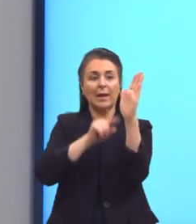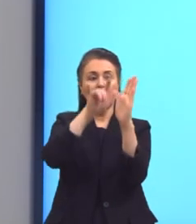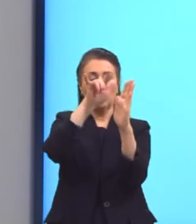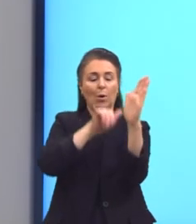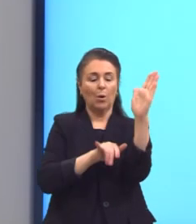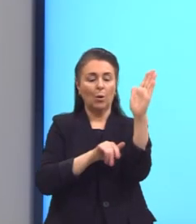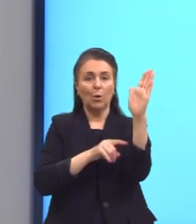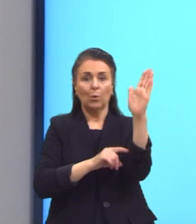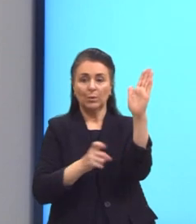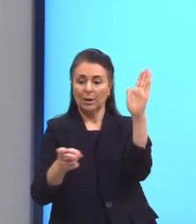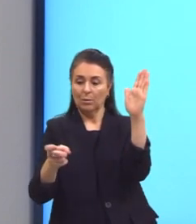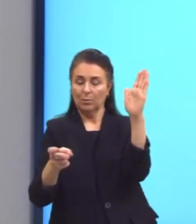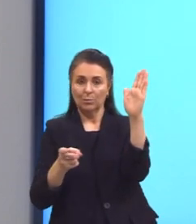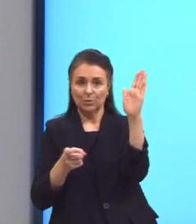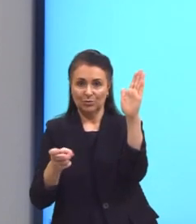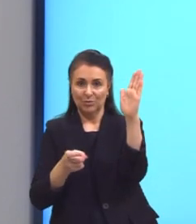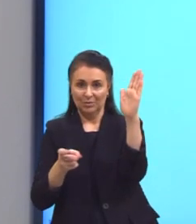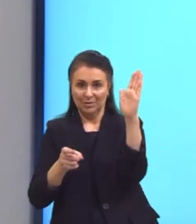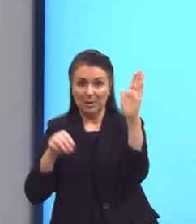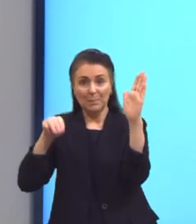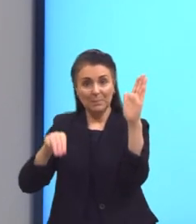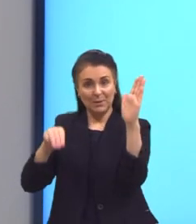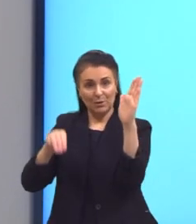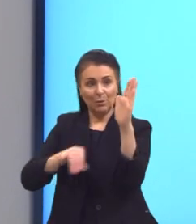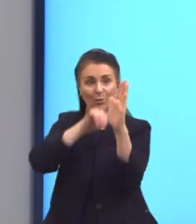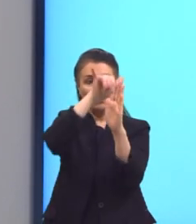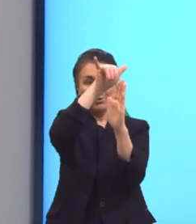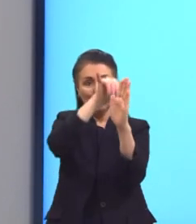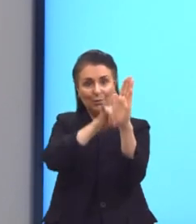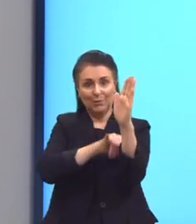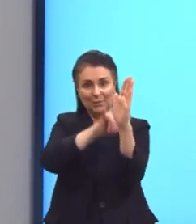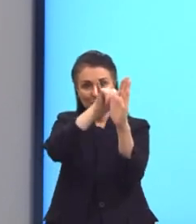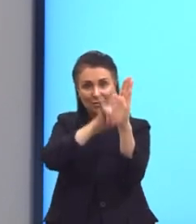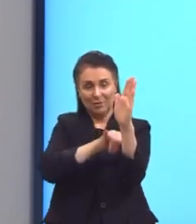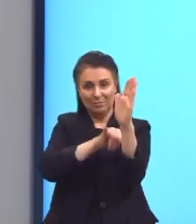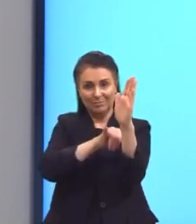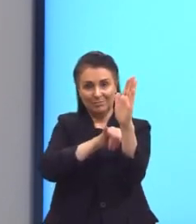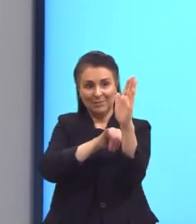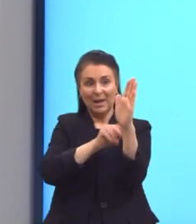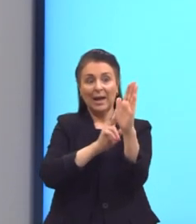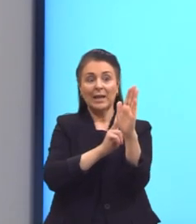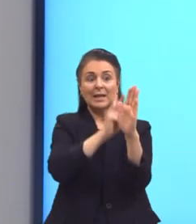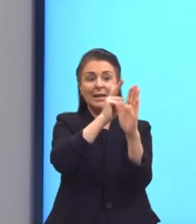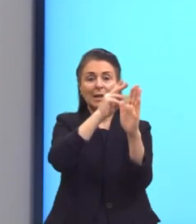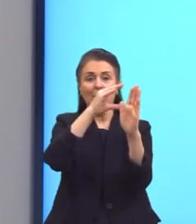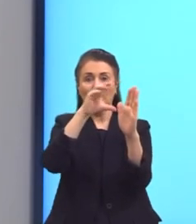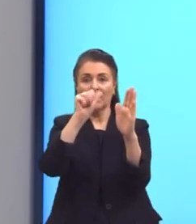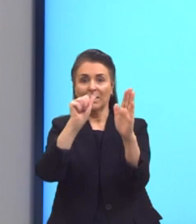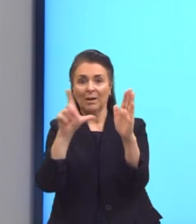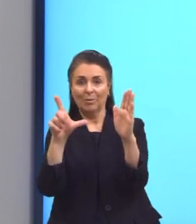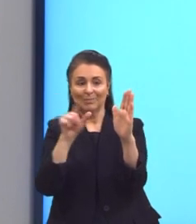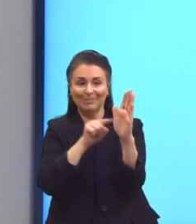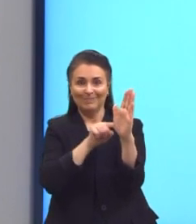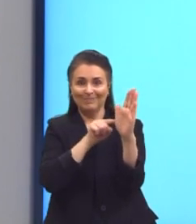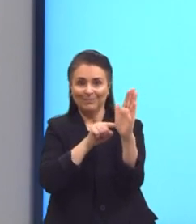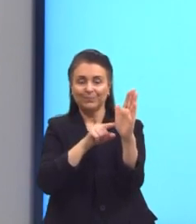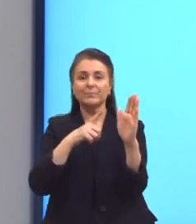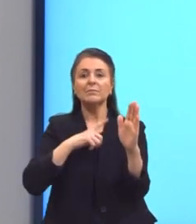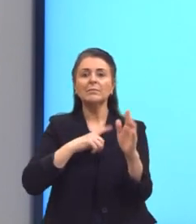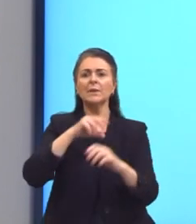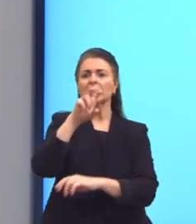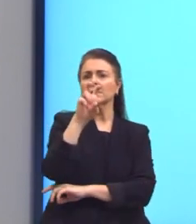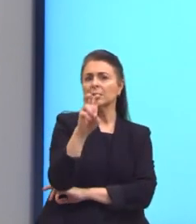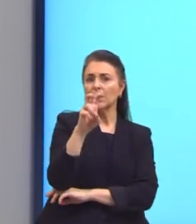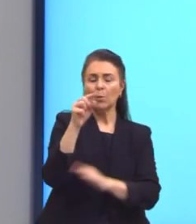com o tempo, em minuto, e o eixo vertical com quilocaloria. E nós temos aqui, ó, cinco